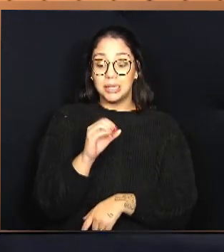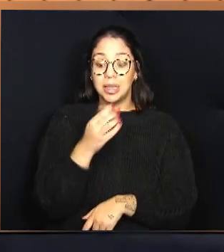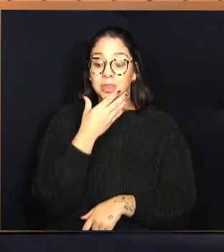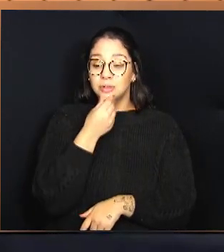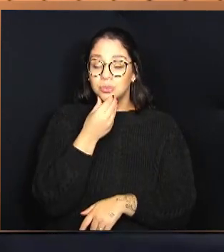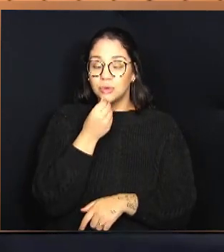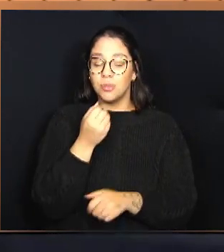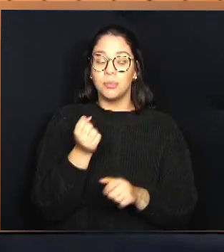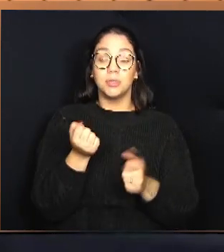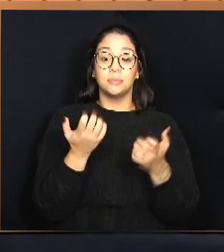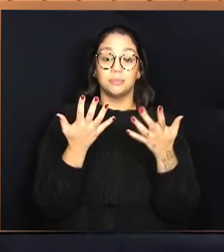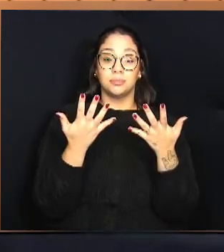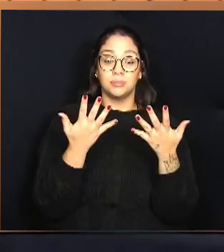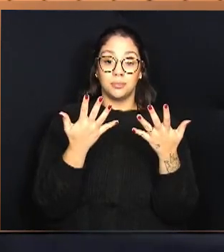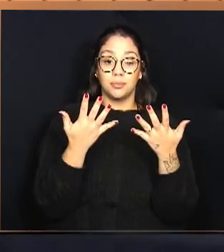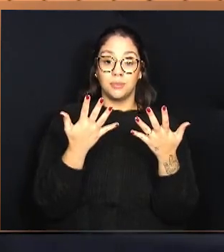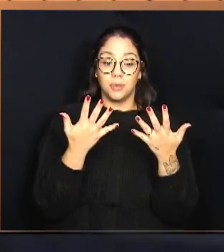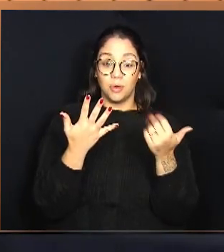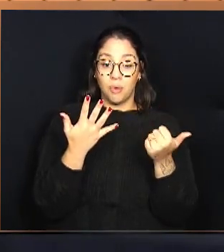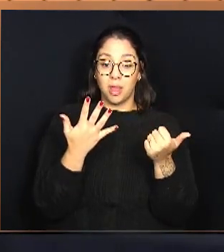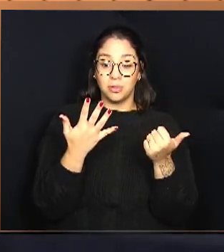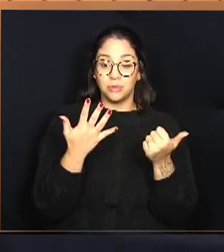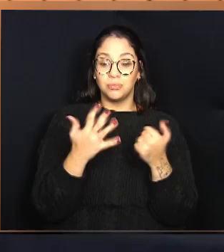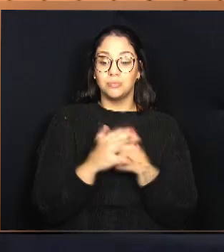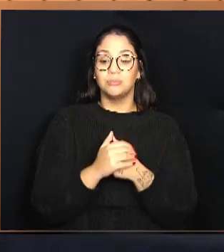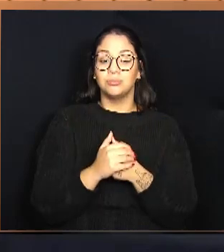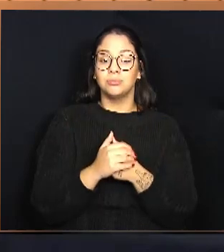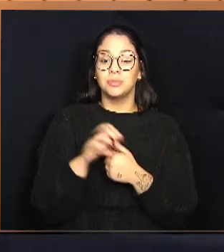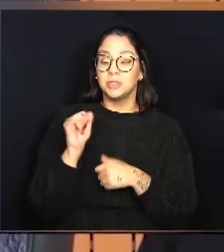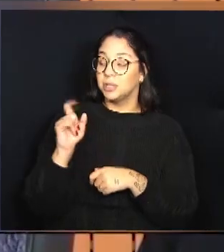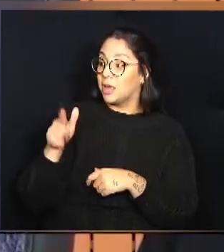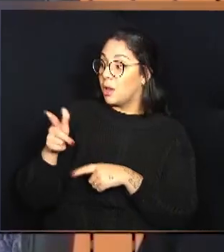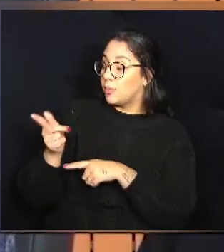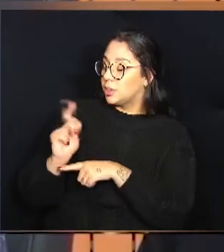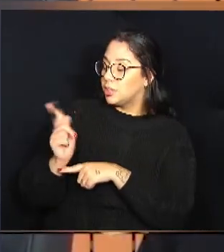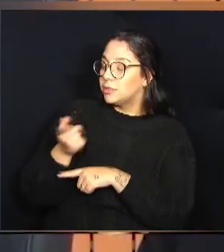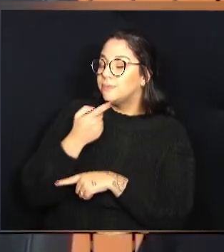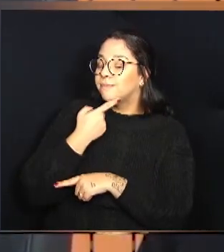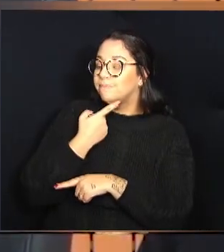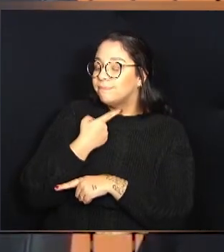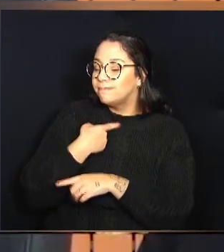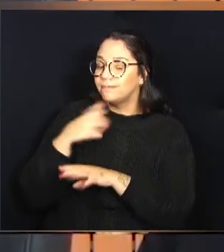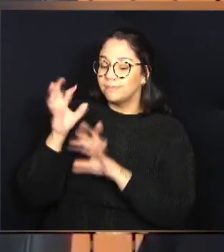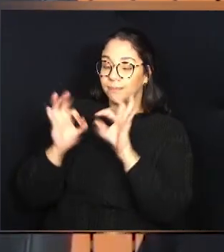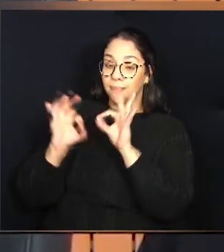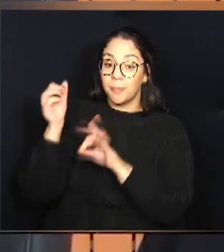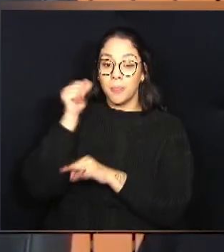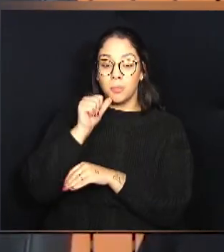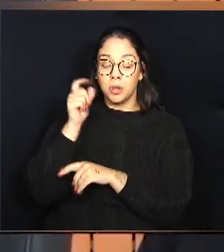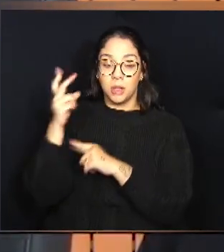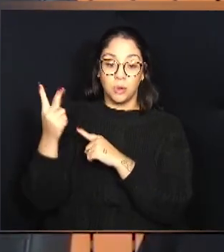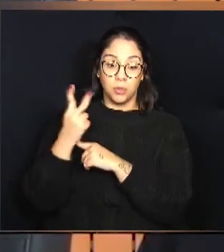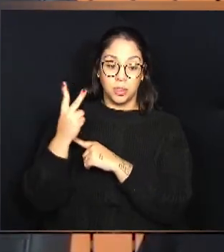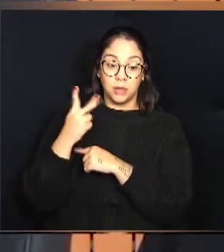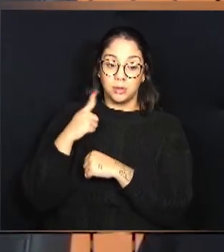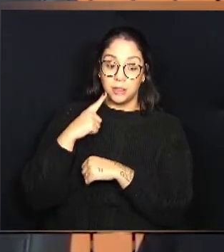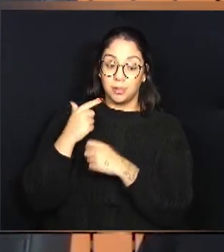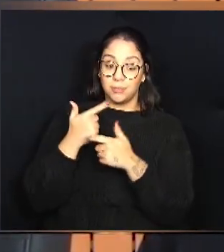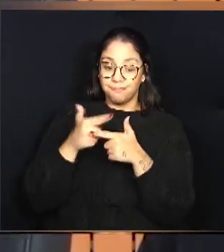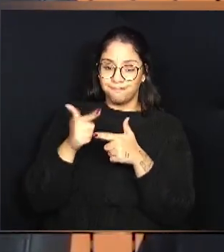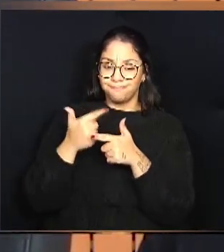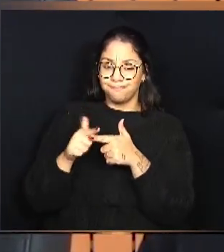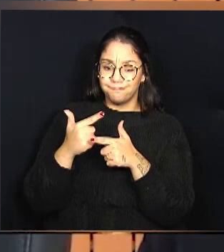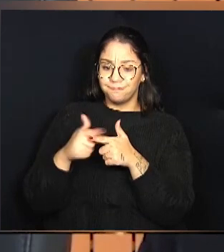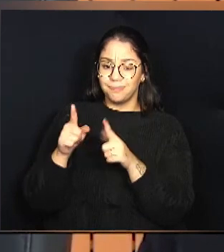quatro a seis. A subnotificação é gravíssima. Acho que se é uma gestação desejada, a mulher vai se